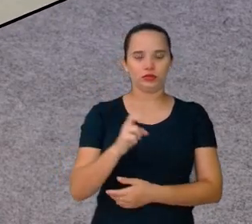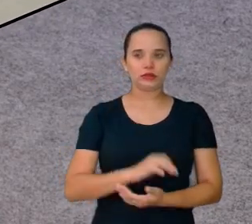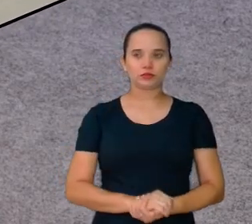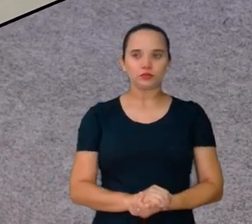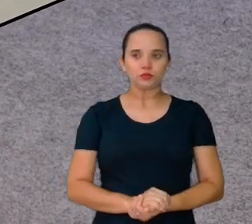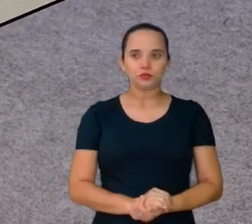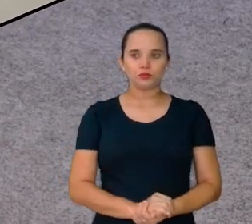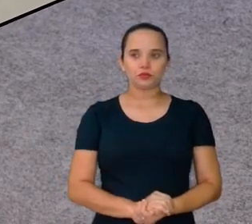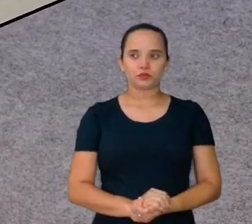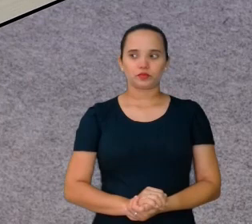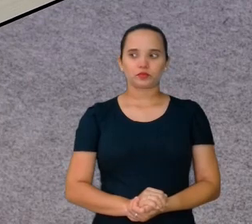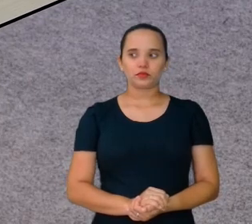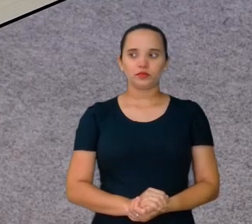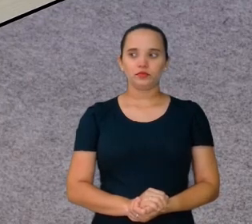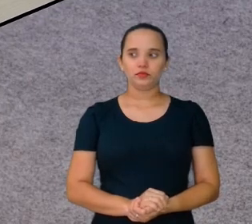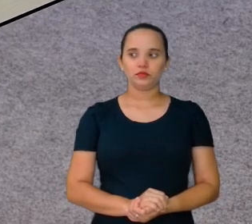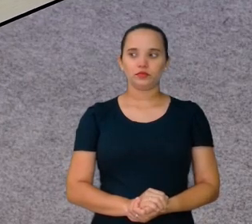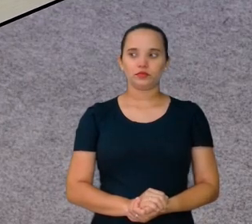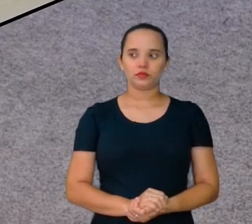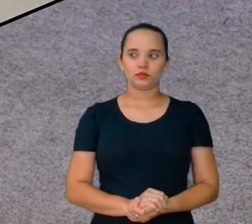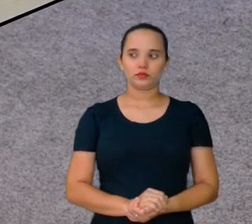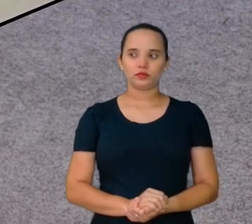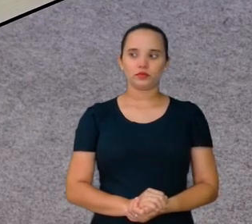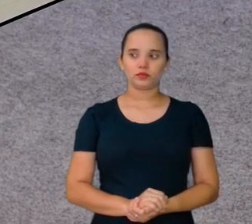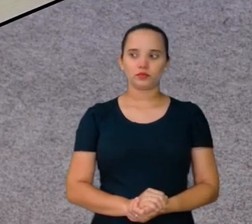1, 2, 3.